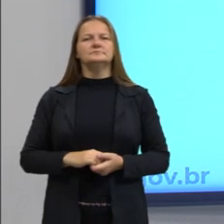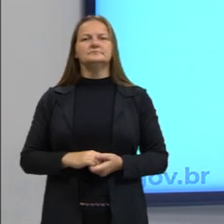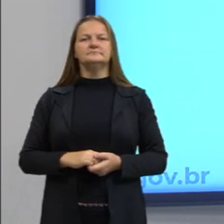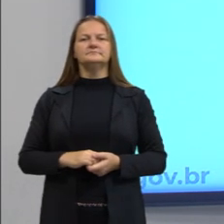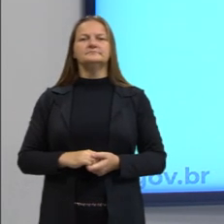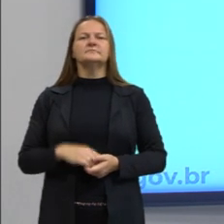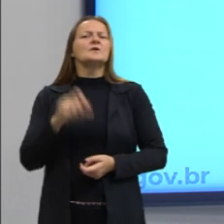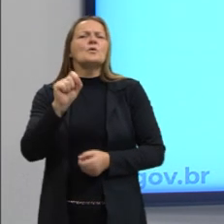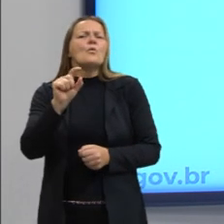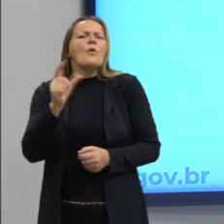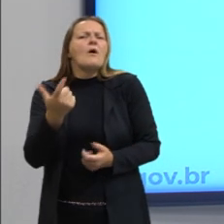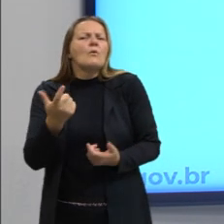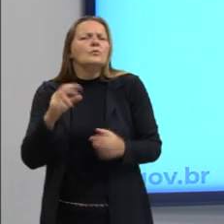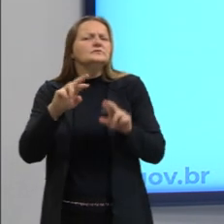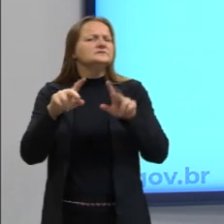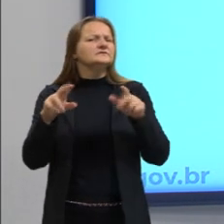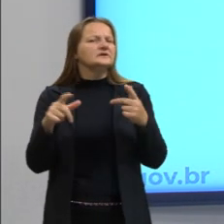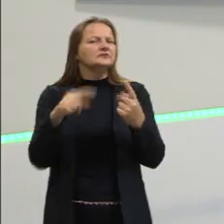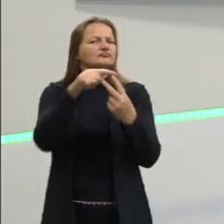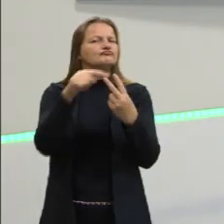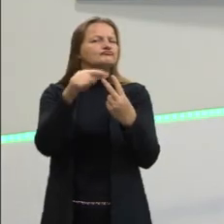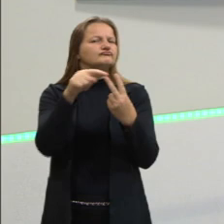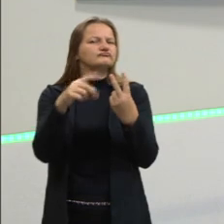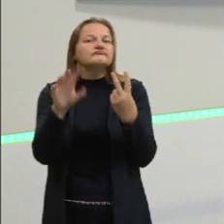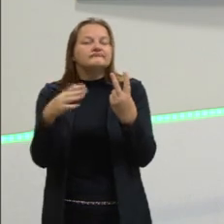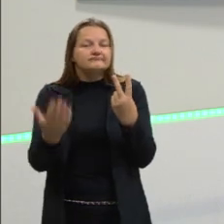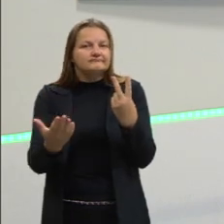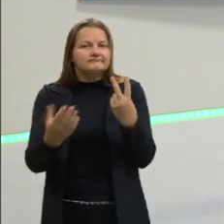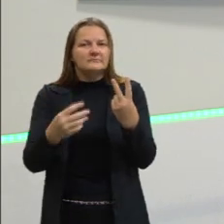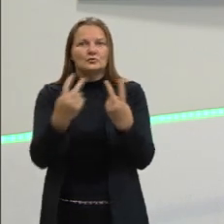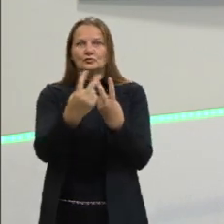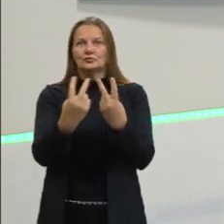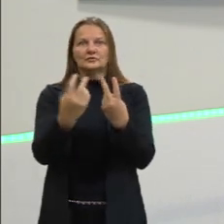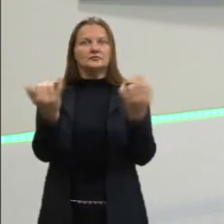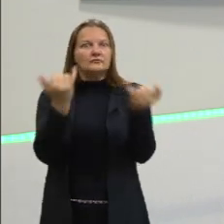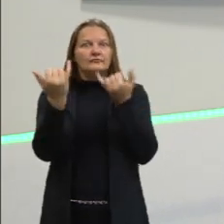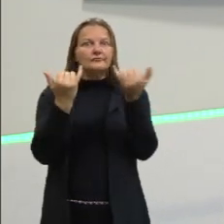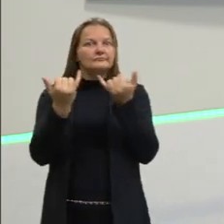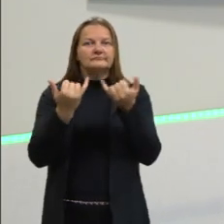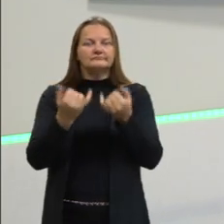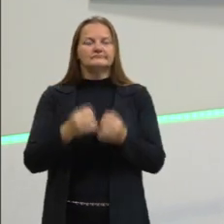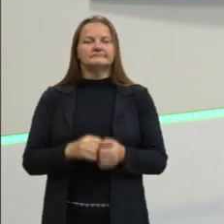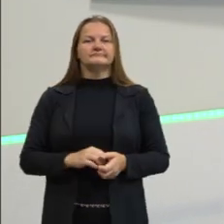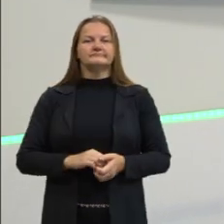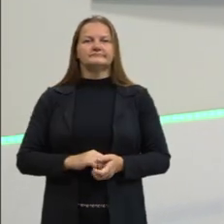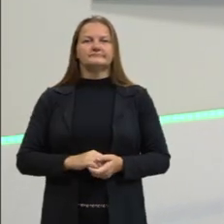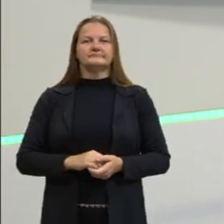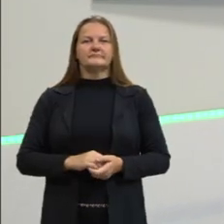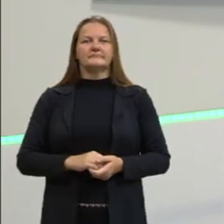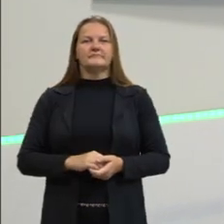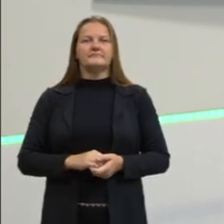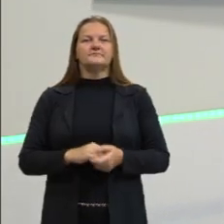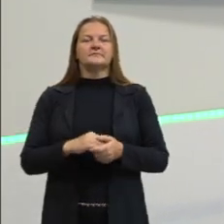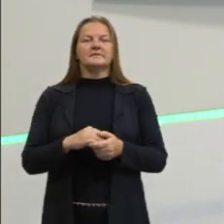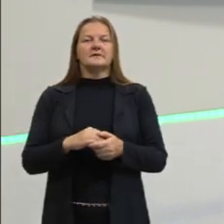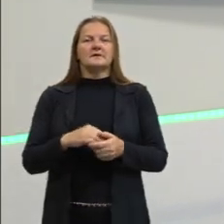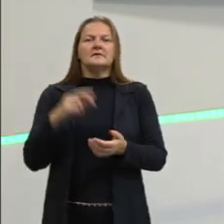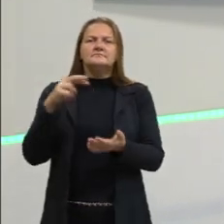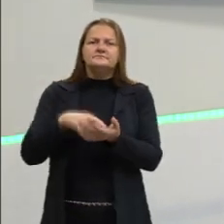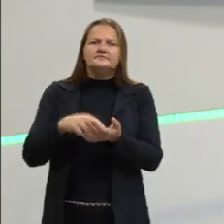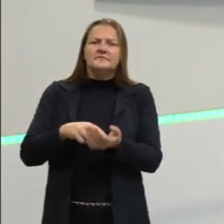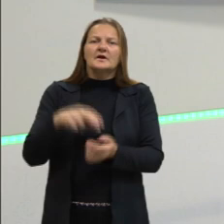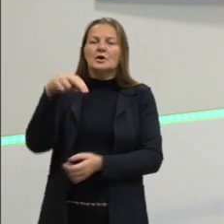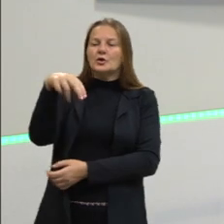Qual é a diferença entre esses dois tipos de textos, sendo que os dois estão informando sobre algo? Na realidade, a